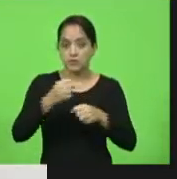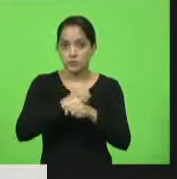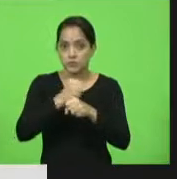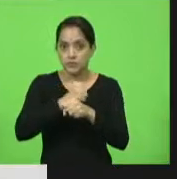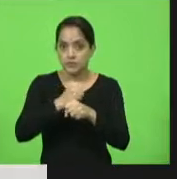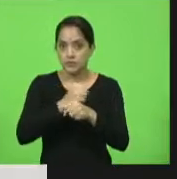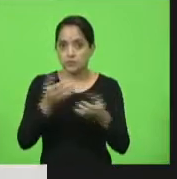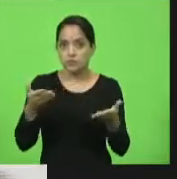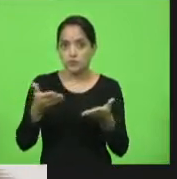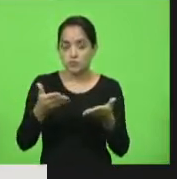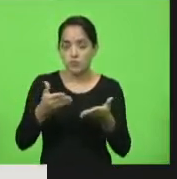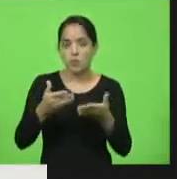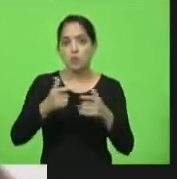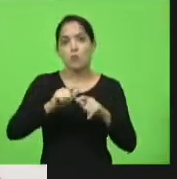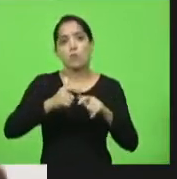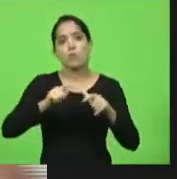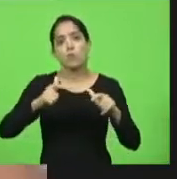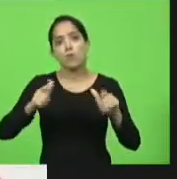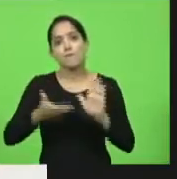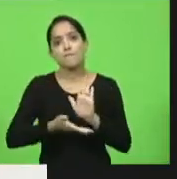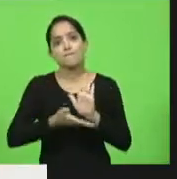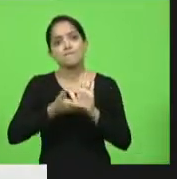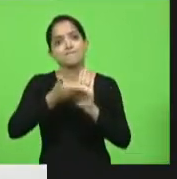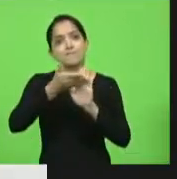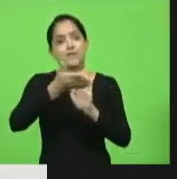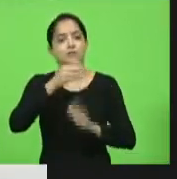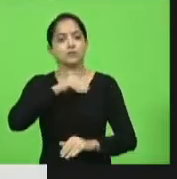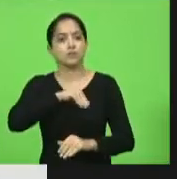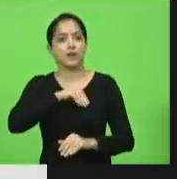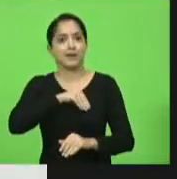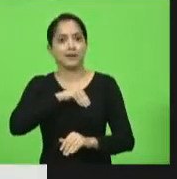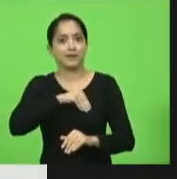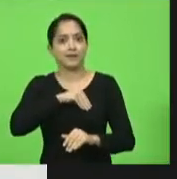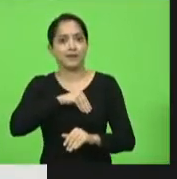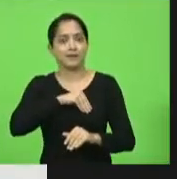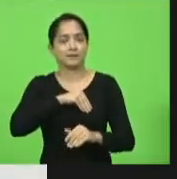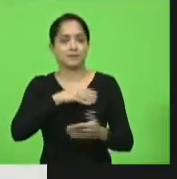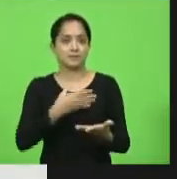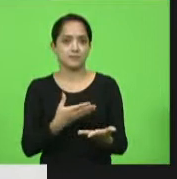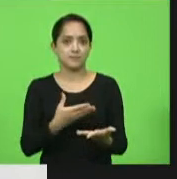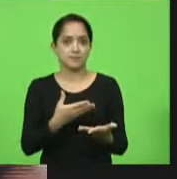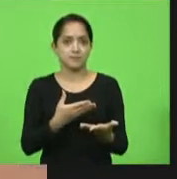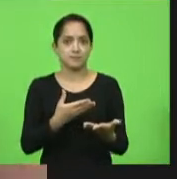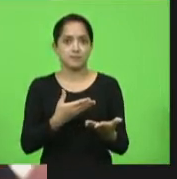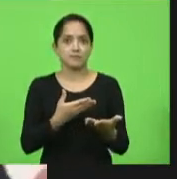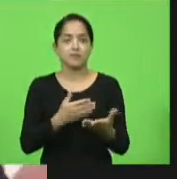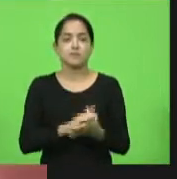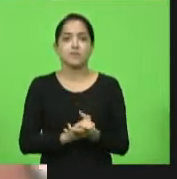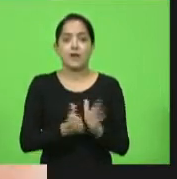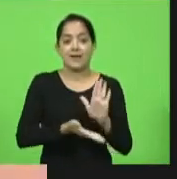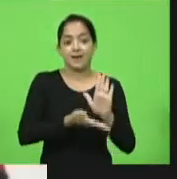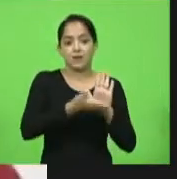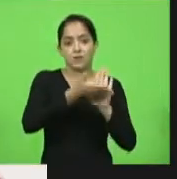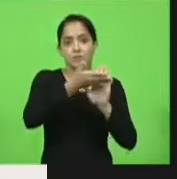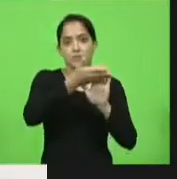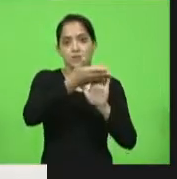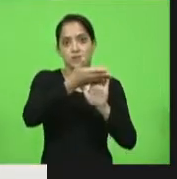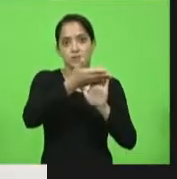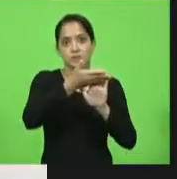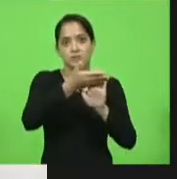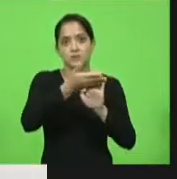um aumento da concentração de renda, ou seja, ampliou-se a